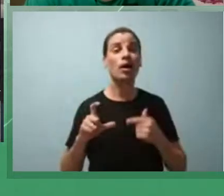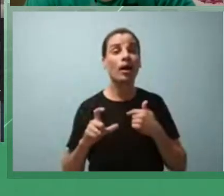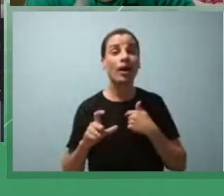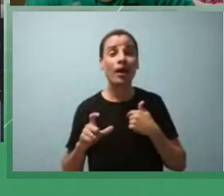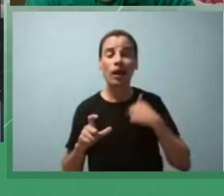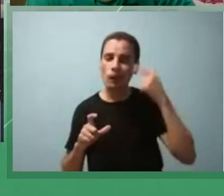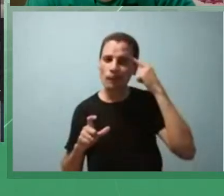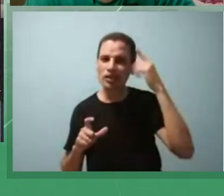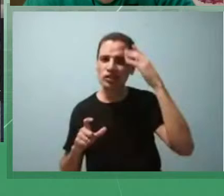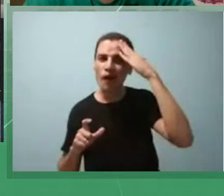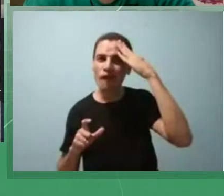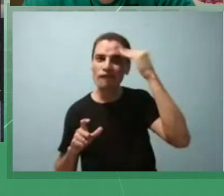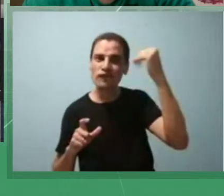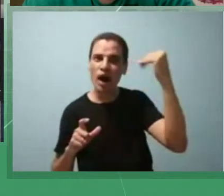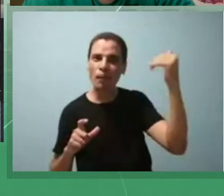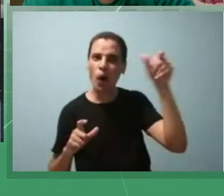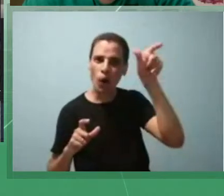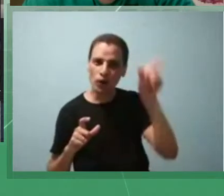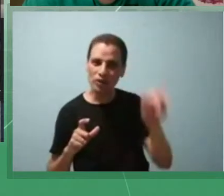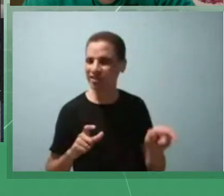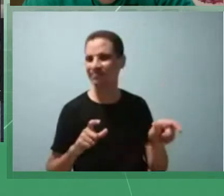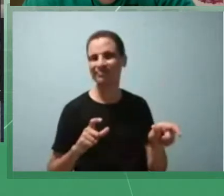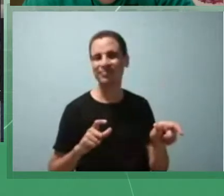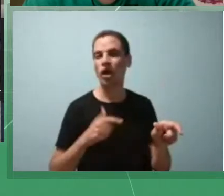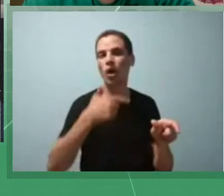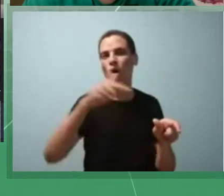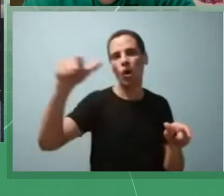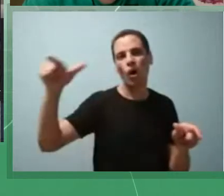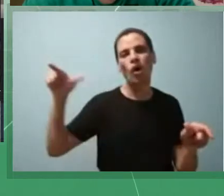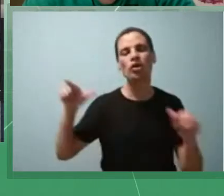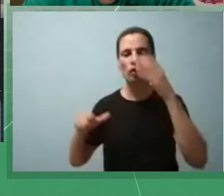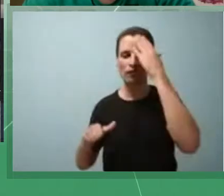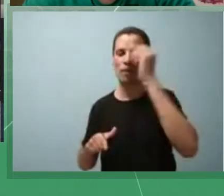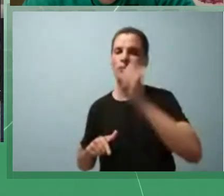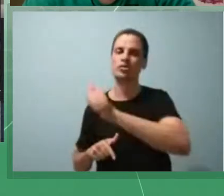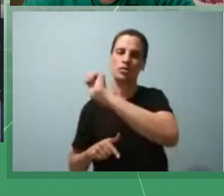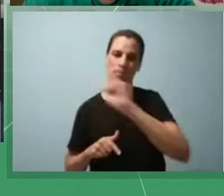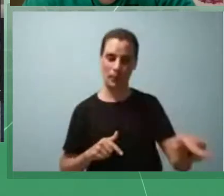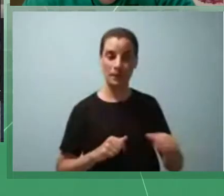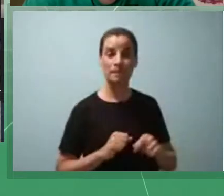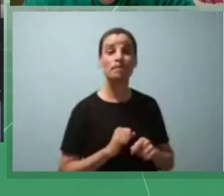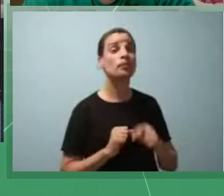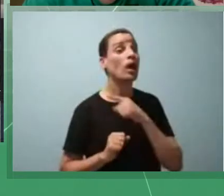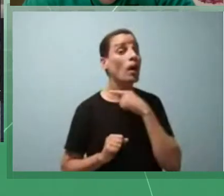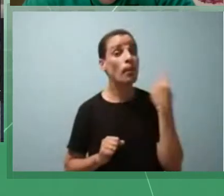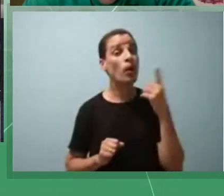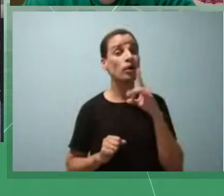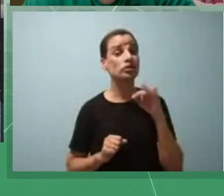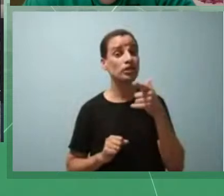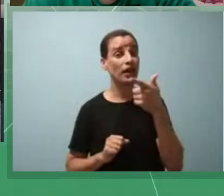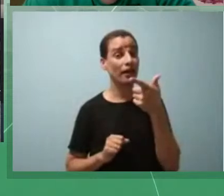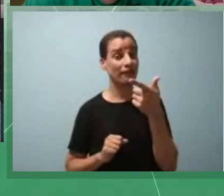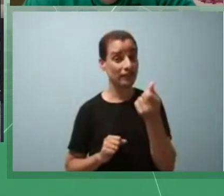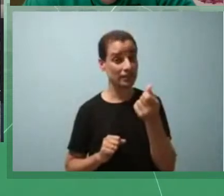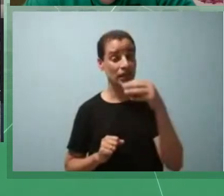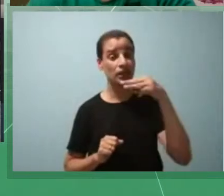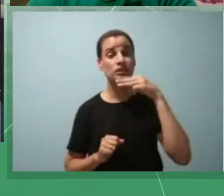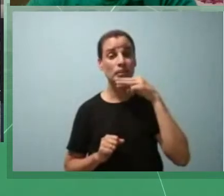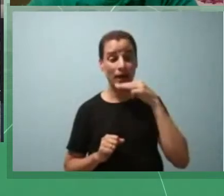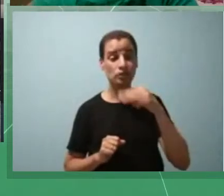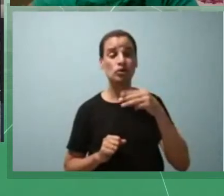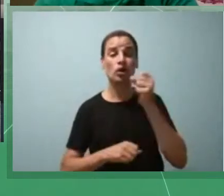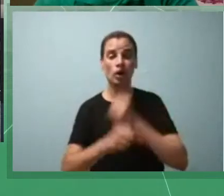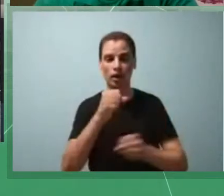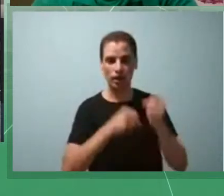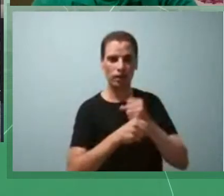famoso quanto outros fotógrafos que temos por aí e ele morreu no dia 26 de março de 2011 aos 86 anos ele